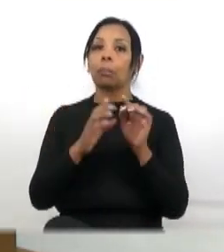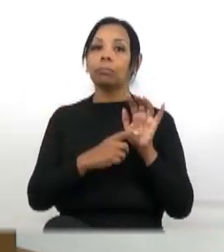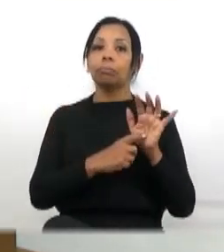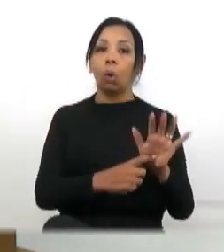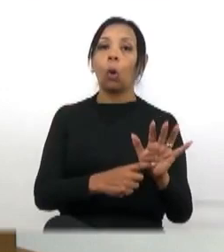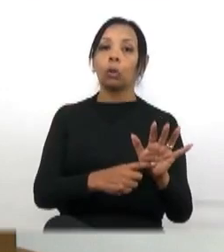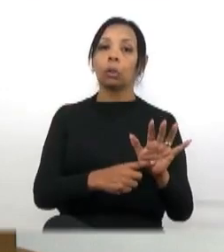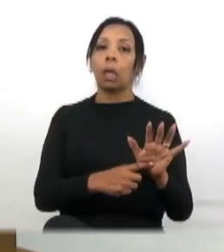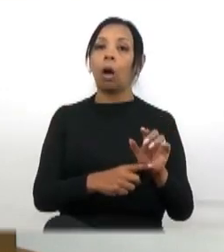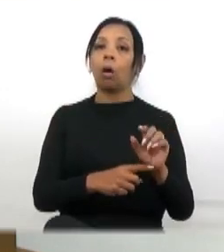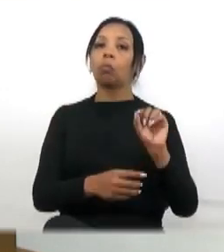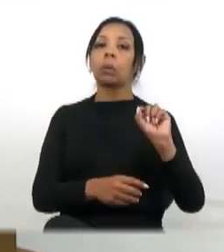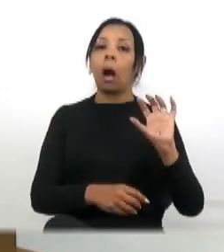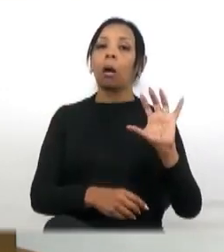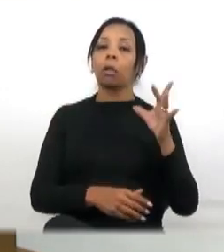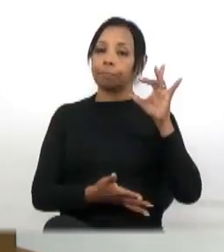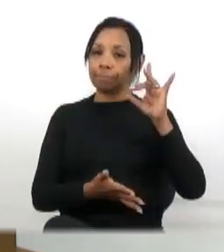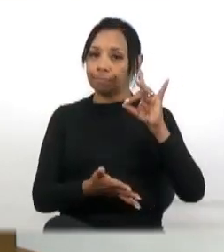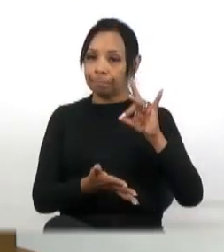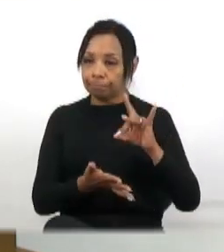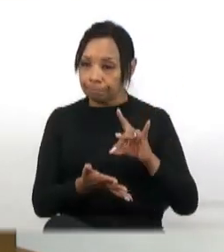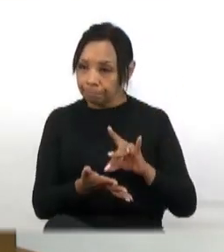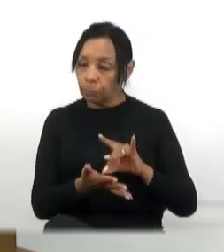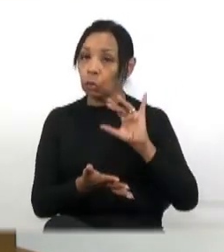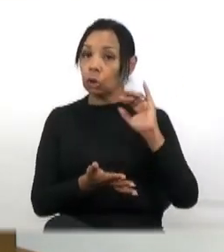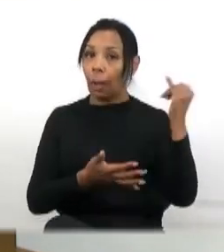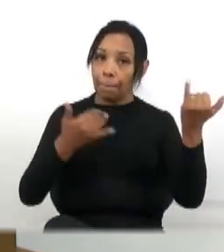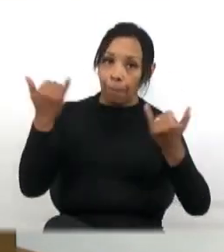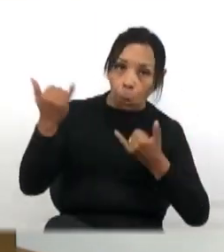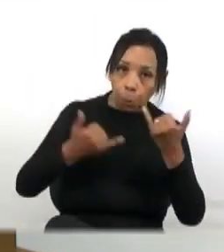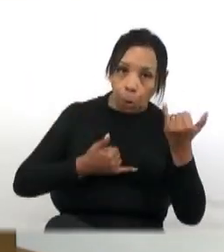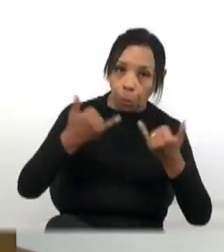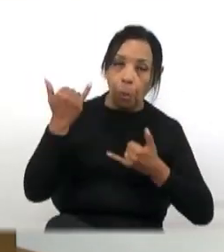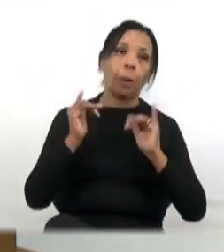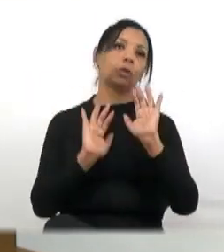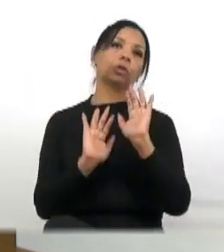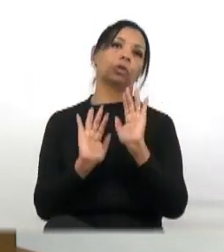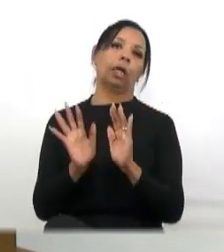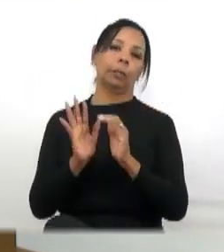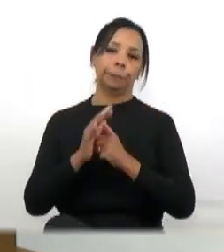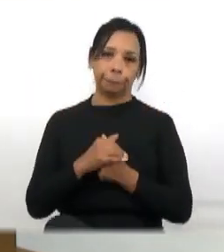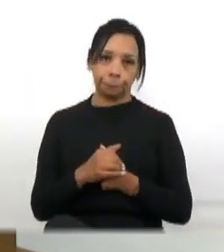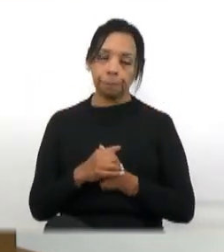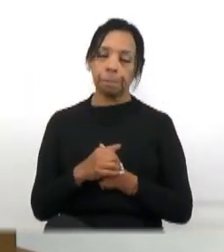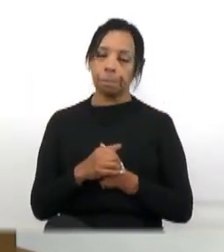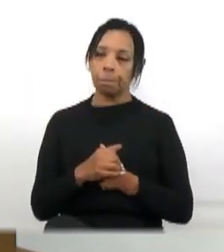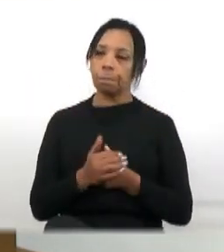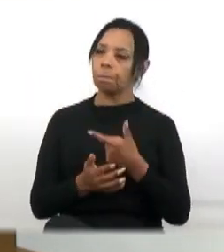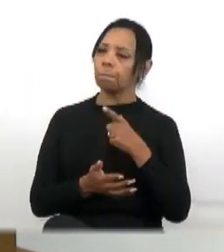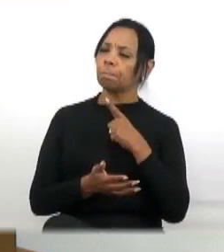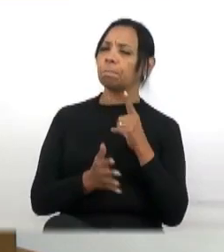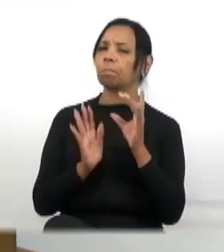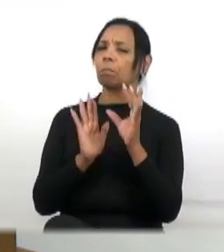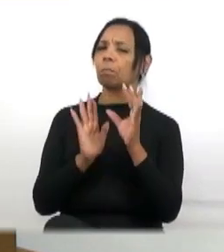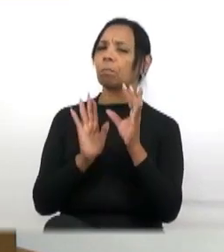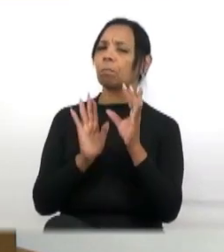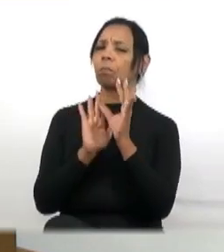Já foi feito o pedido de informação para a gente ter os detalhes daquela obra.